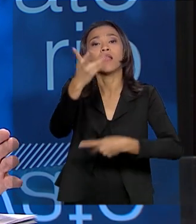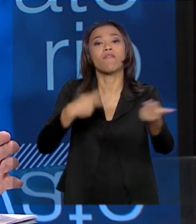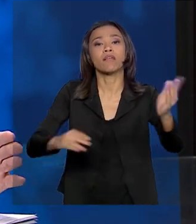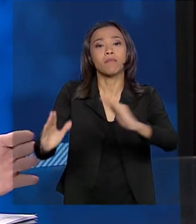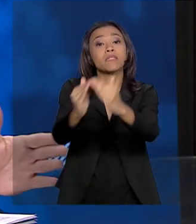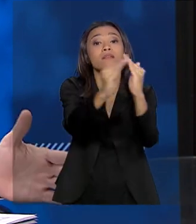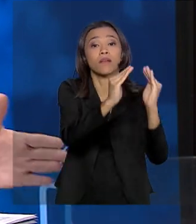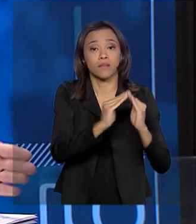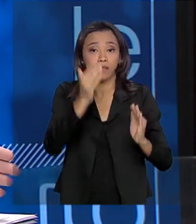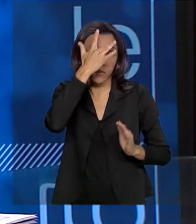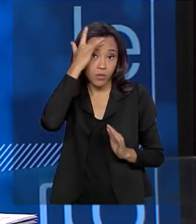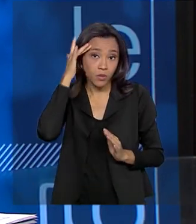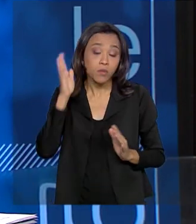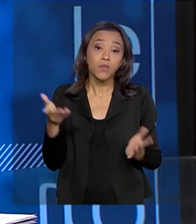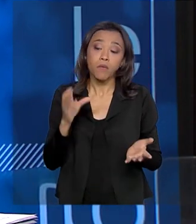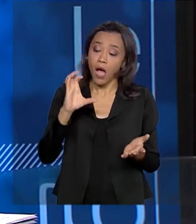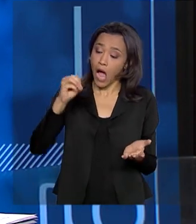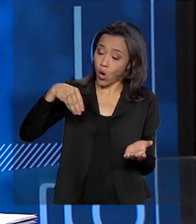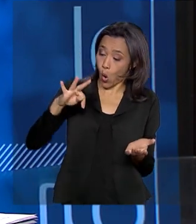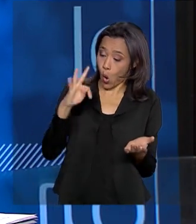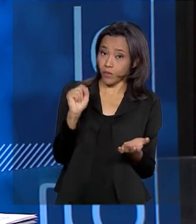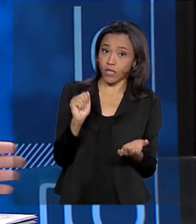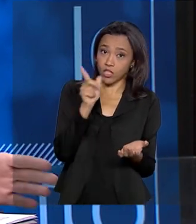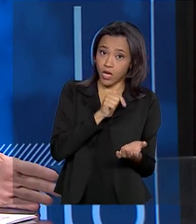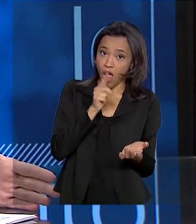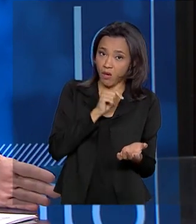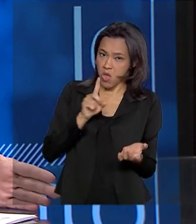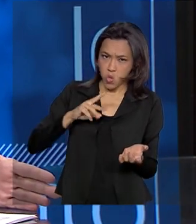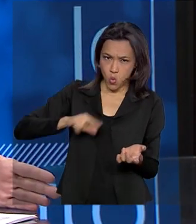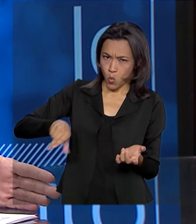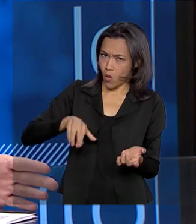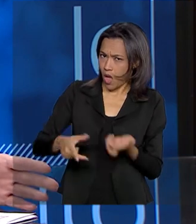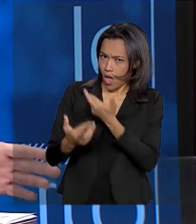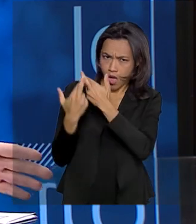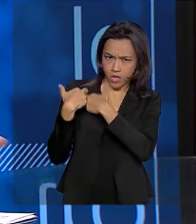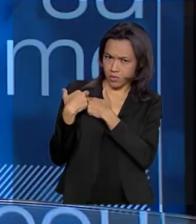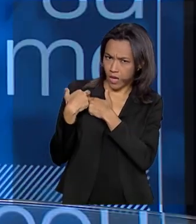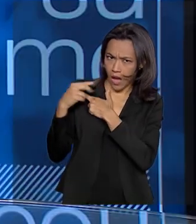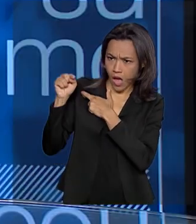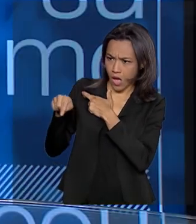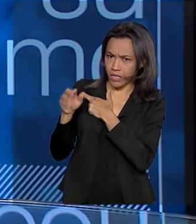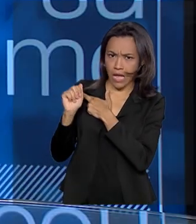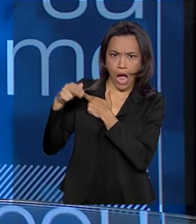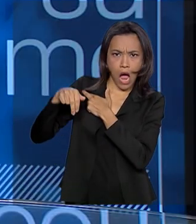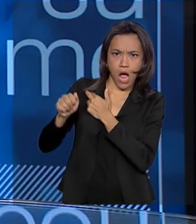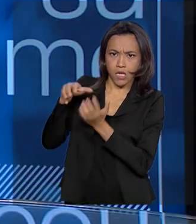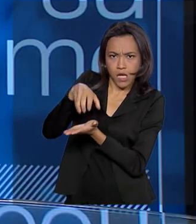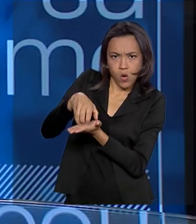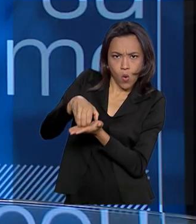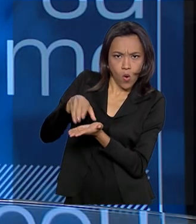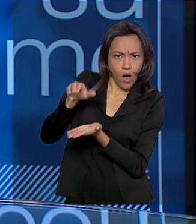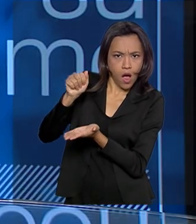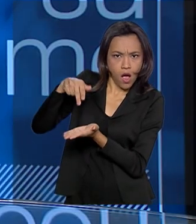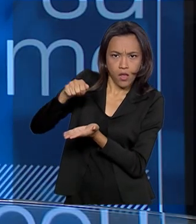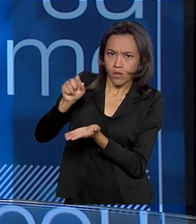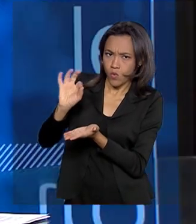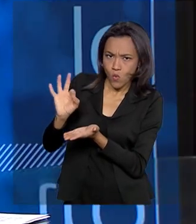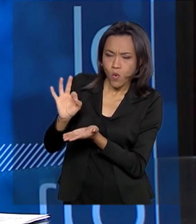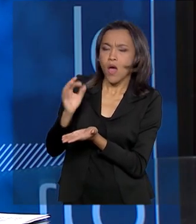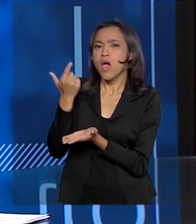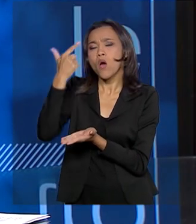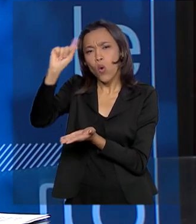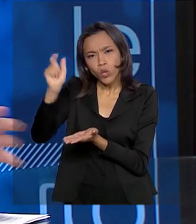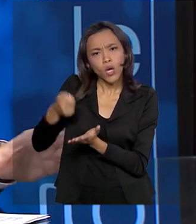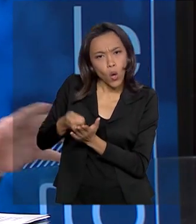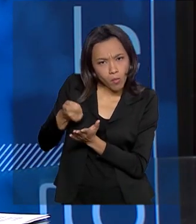confusão, quer dizer, a conta de água que chega na casa das pessoas não é uma atribuição da ANA. A ANA trabalha com um outro tipo de cobrança